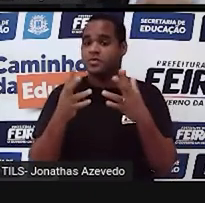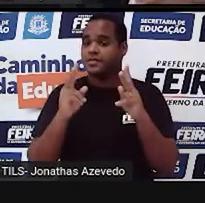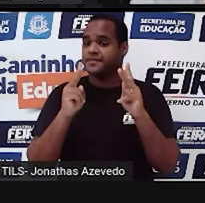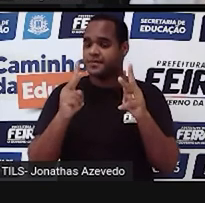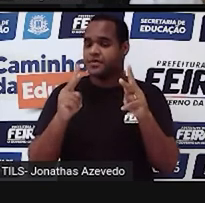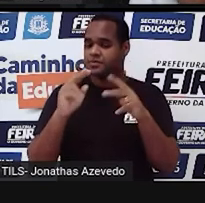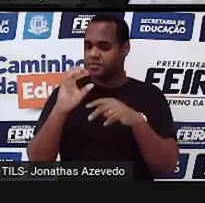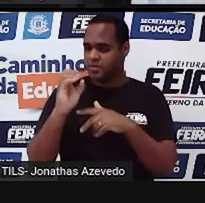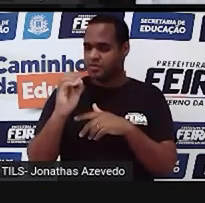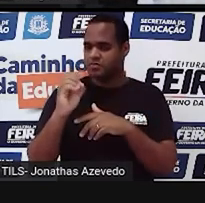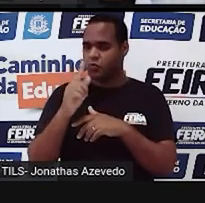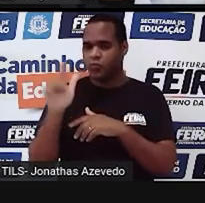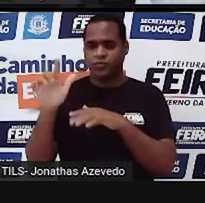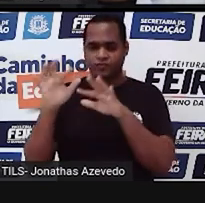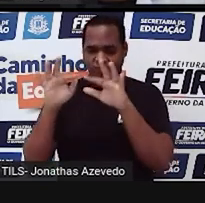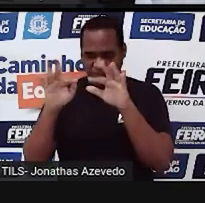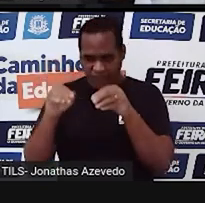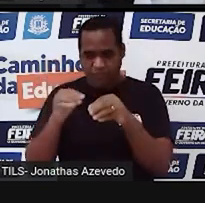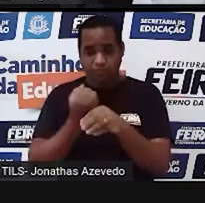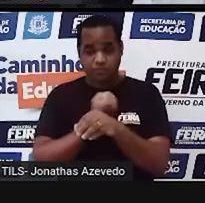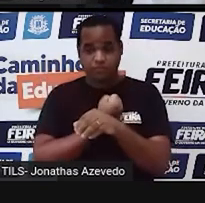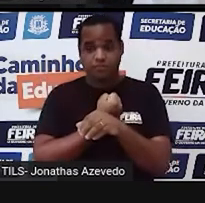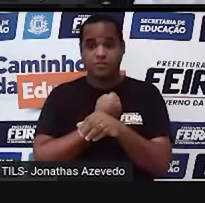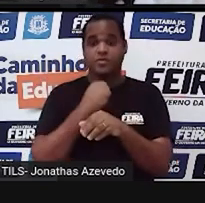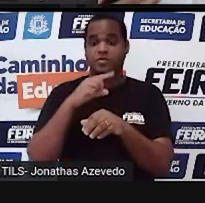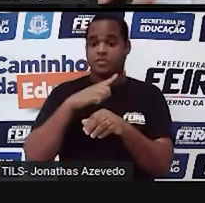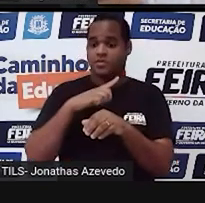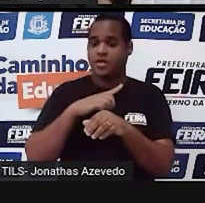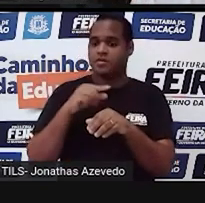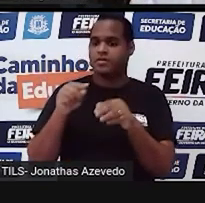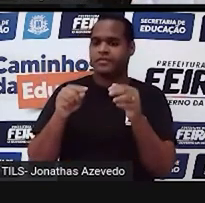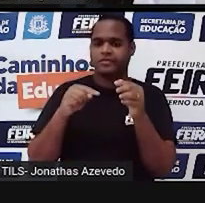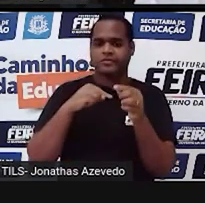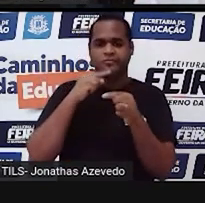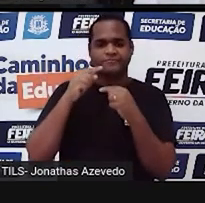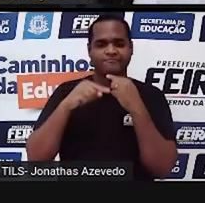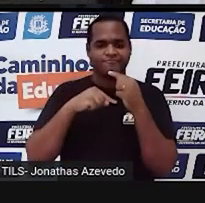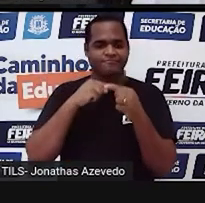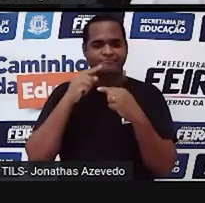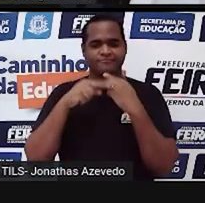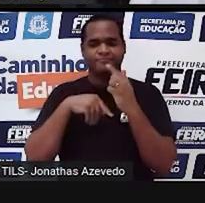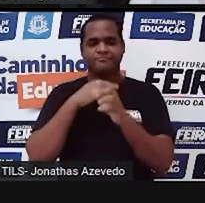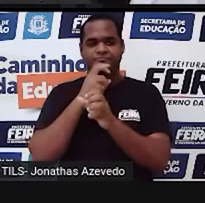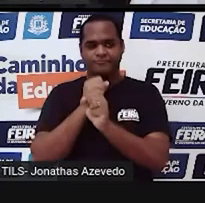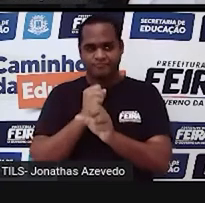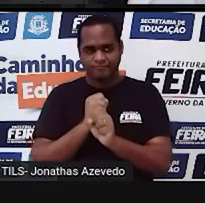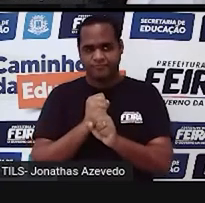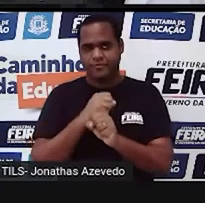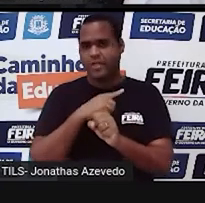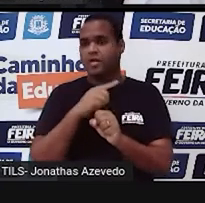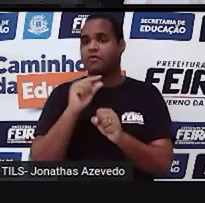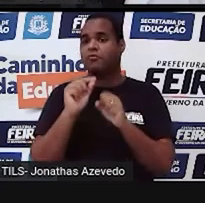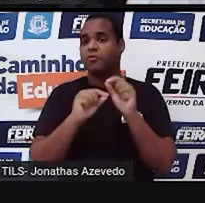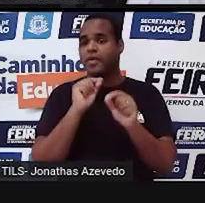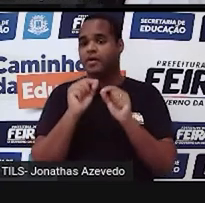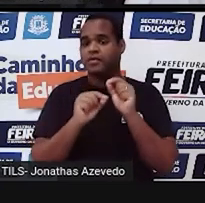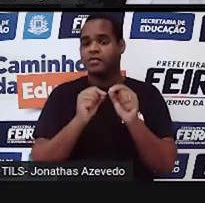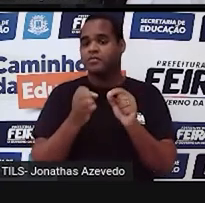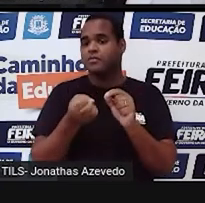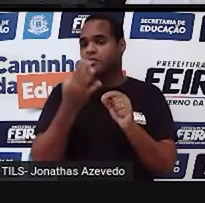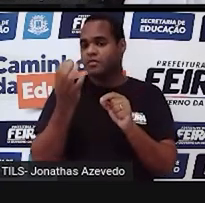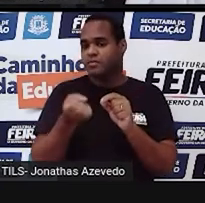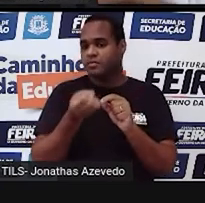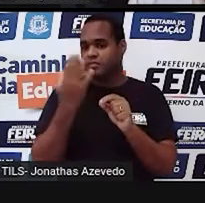Também são infinitos números. A gente não consegue contar quantos números decimais existem, né?